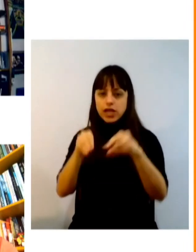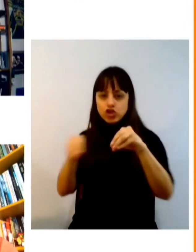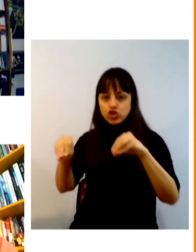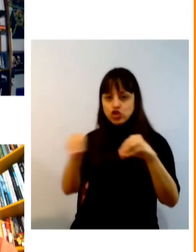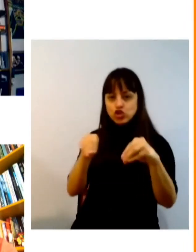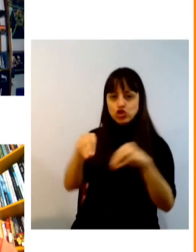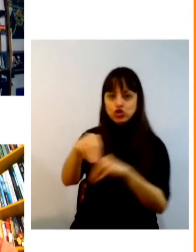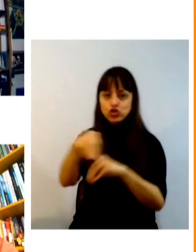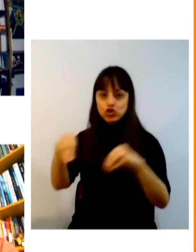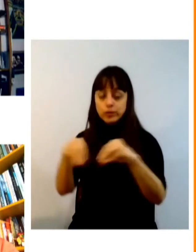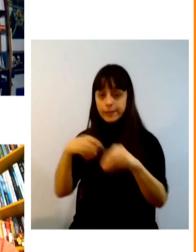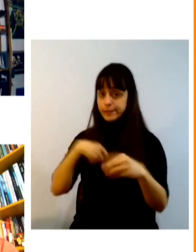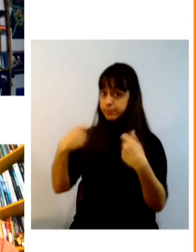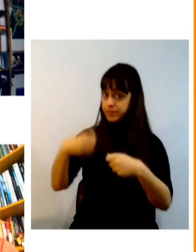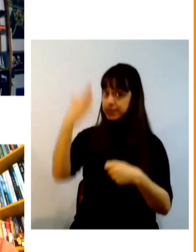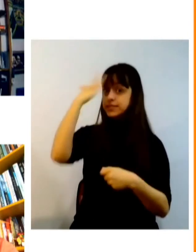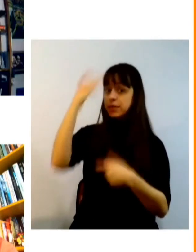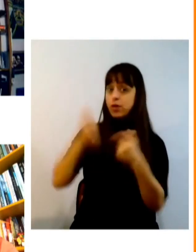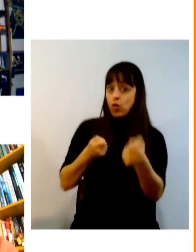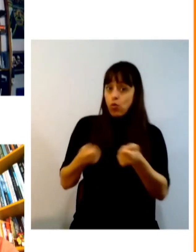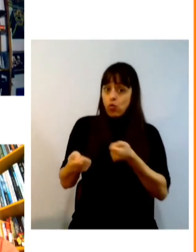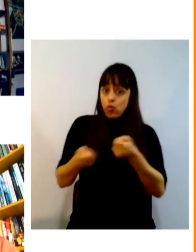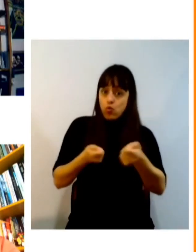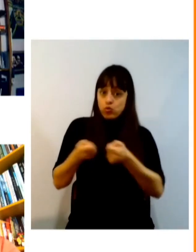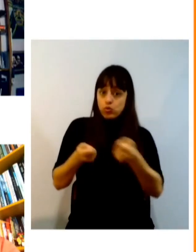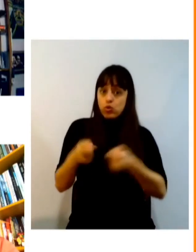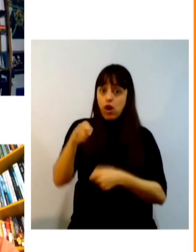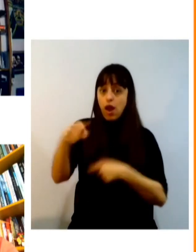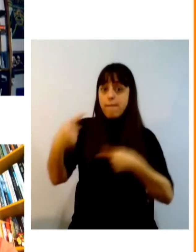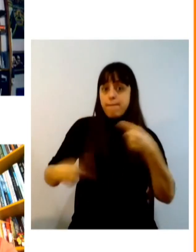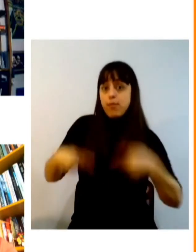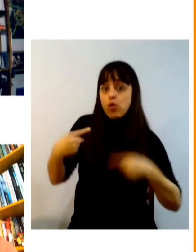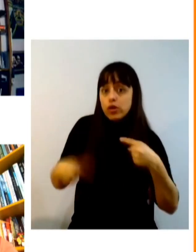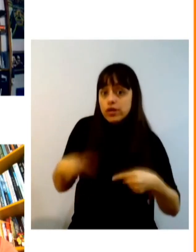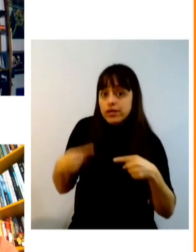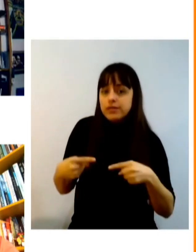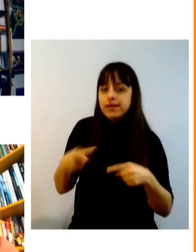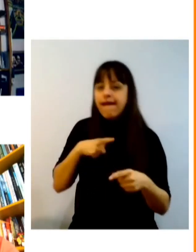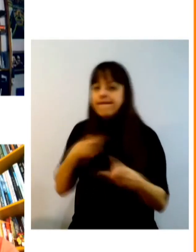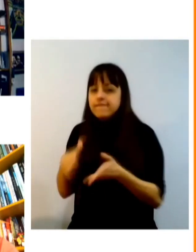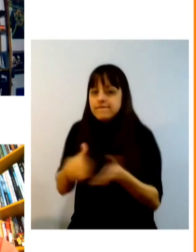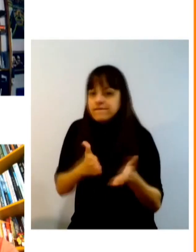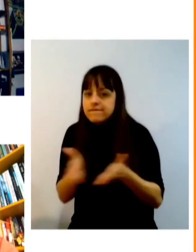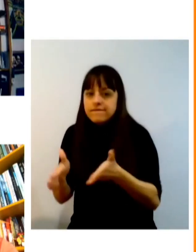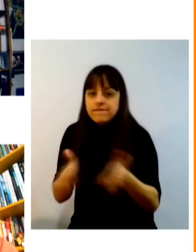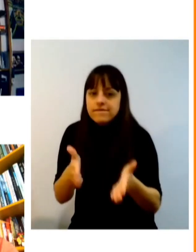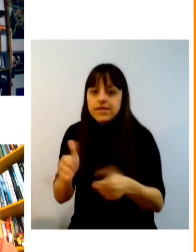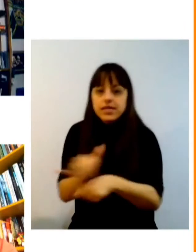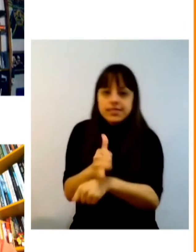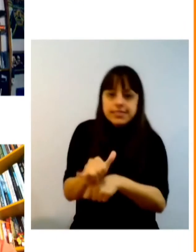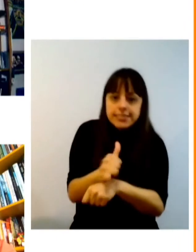é um jogo e você tem que saber navegar navegar nesse jogo claro